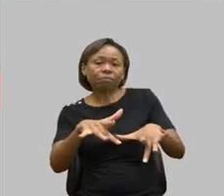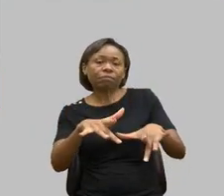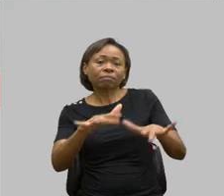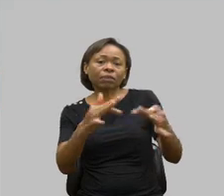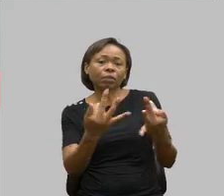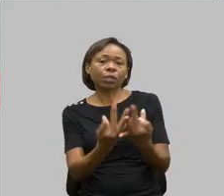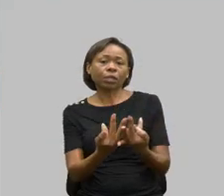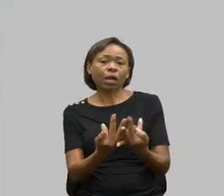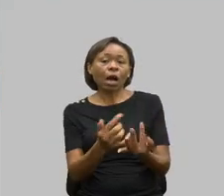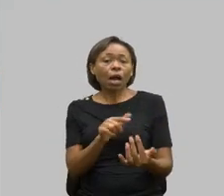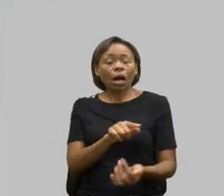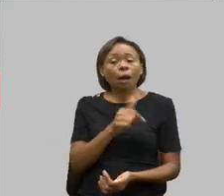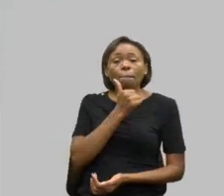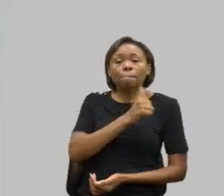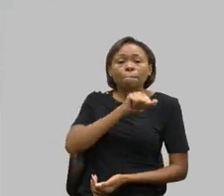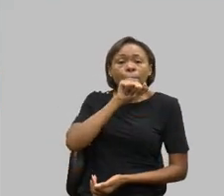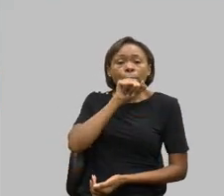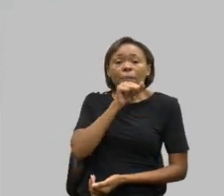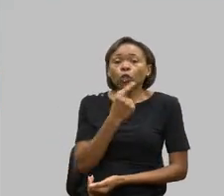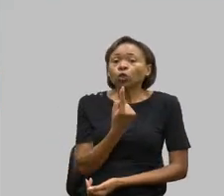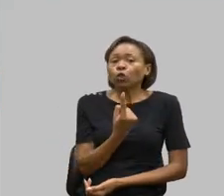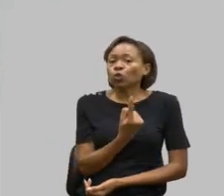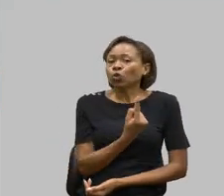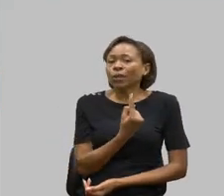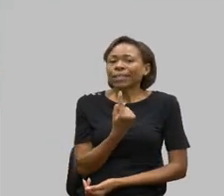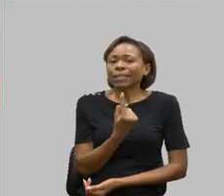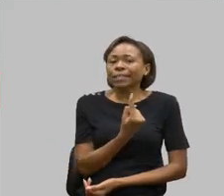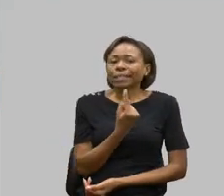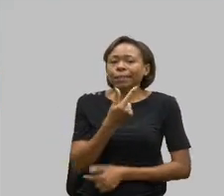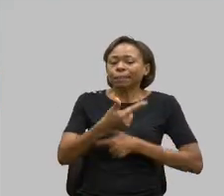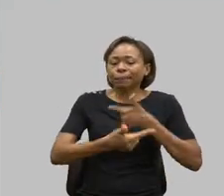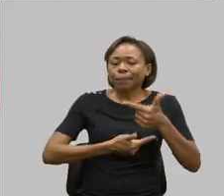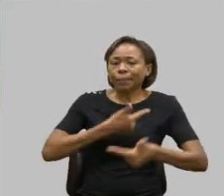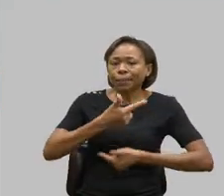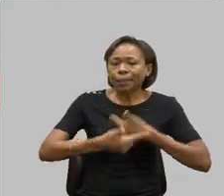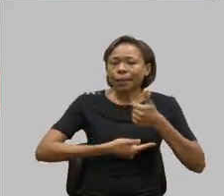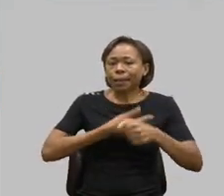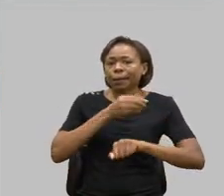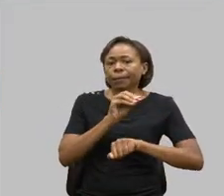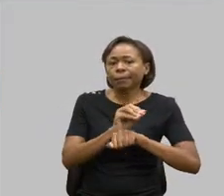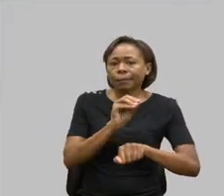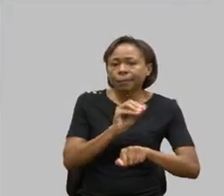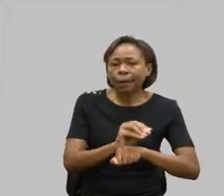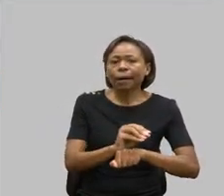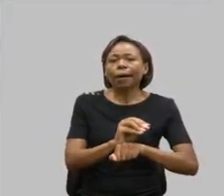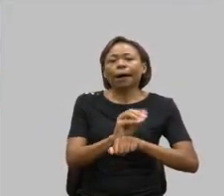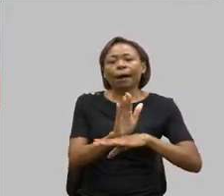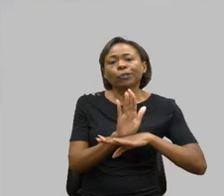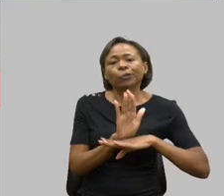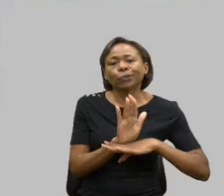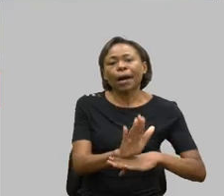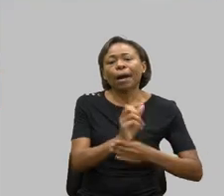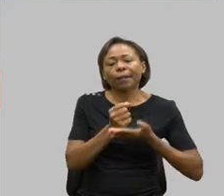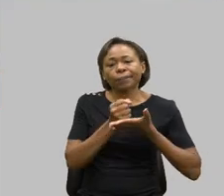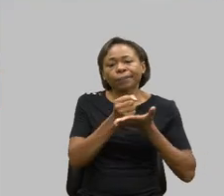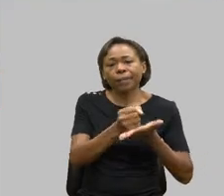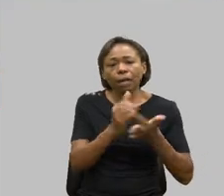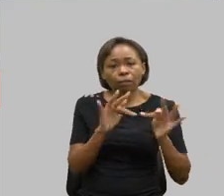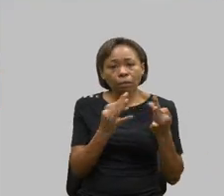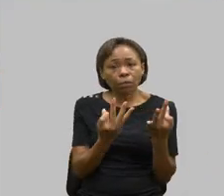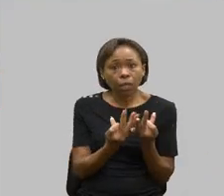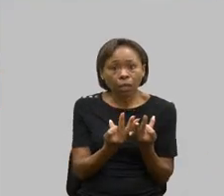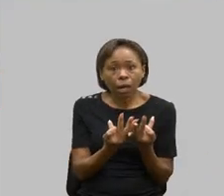para trabalhar, criar, suprir essa família. É um dado estarrecedor.